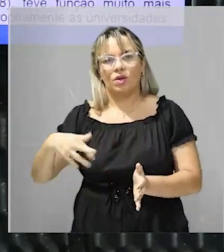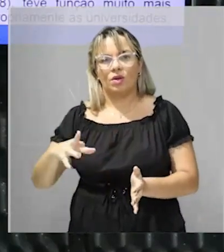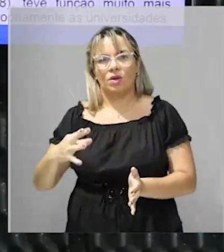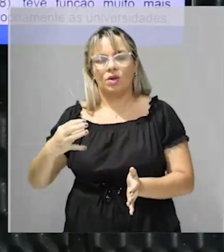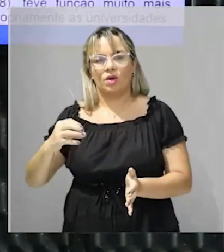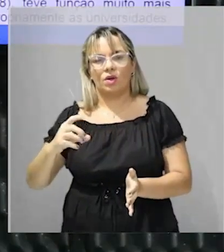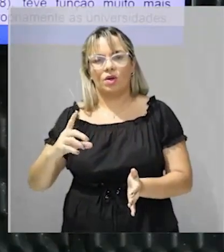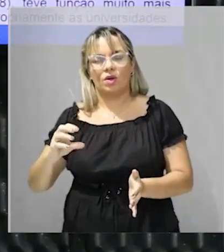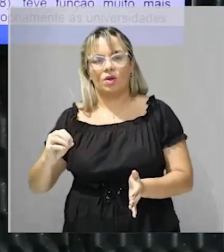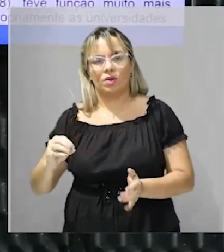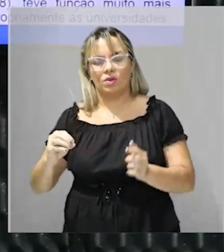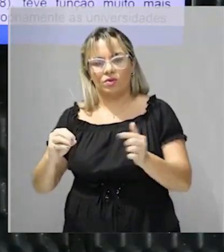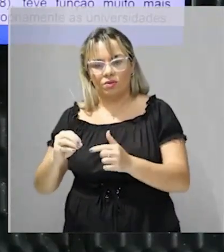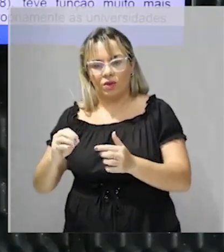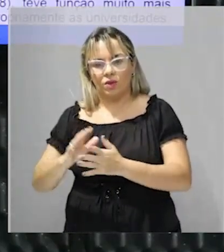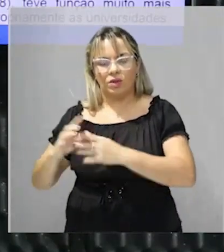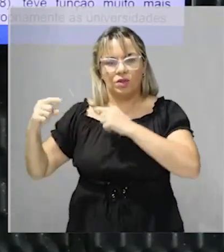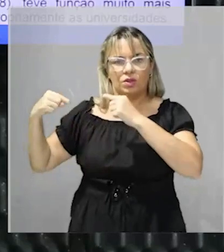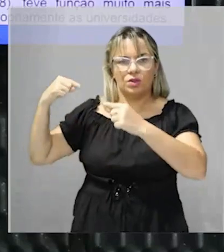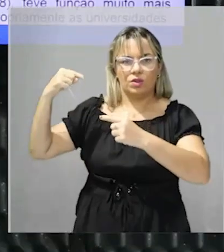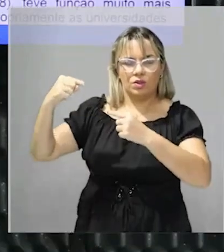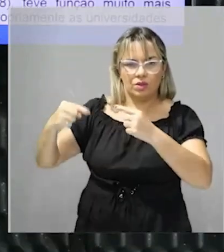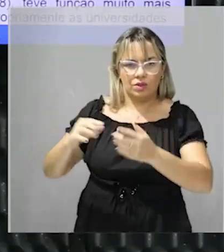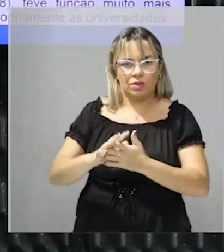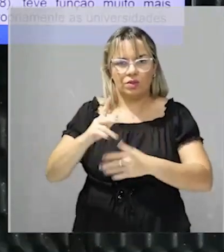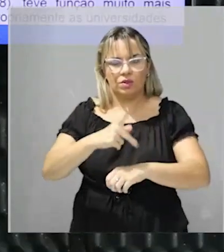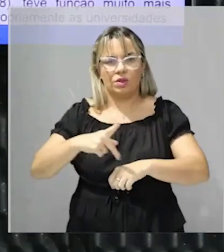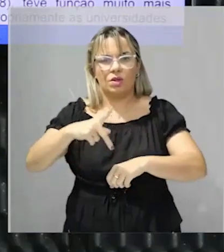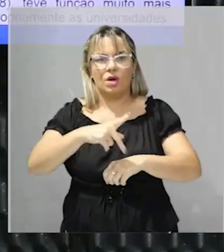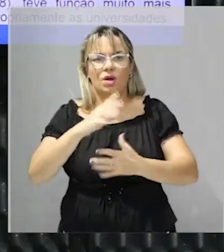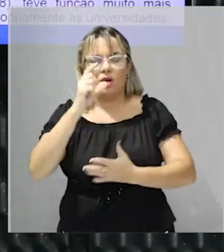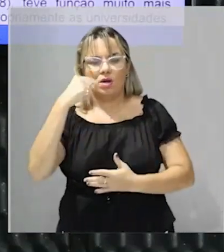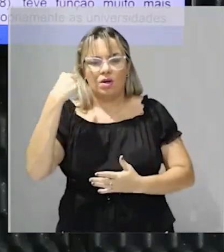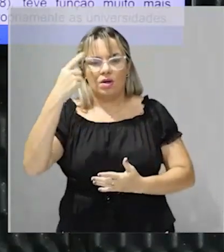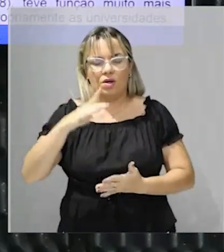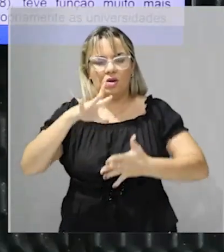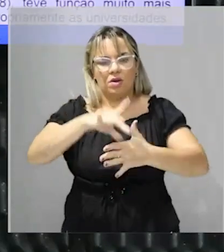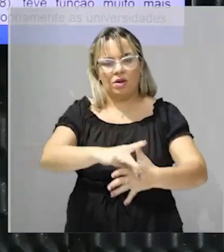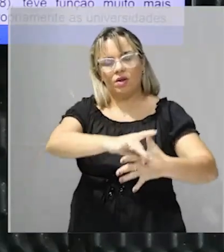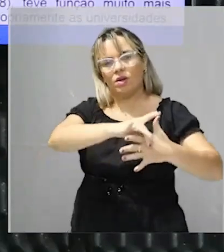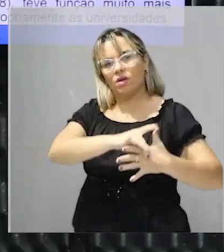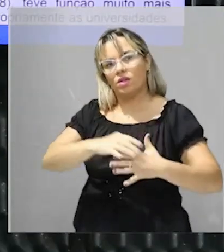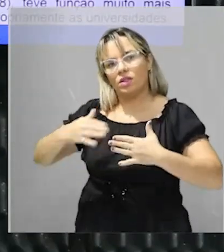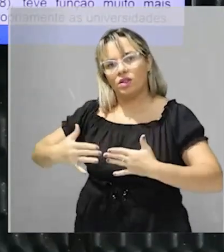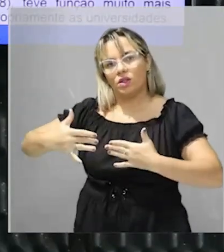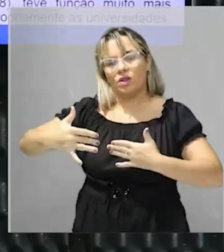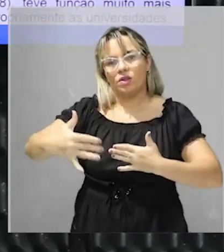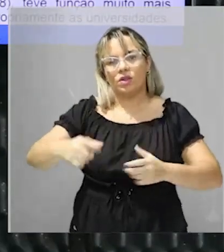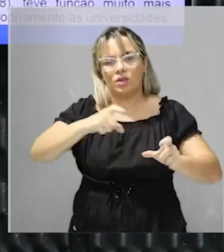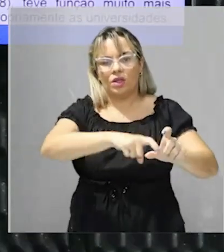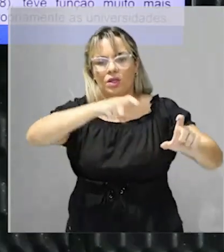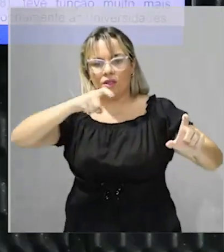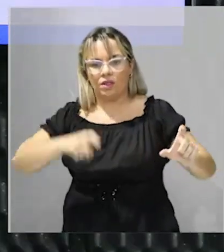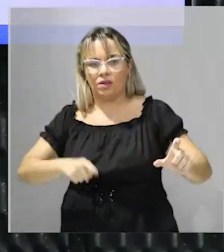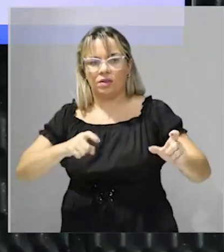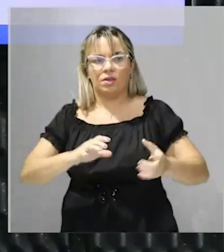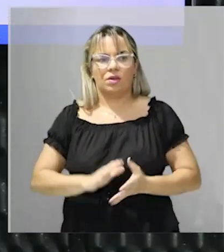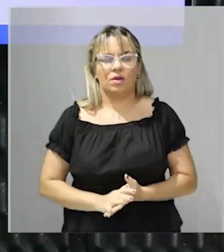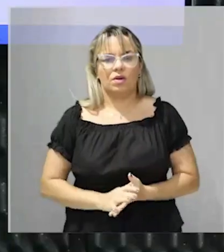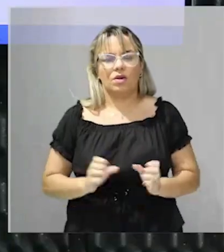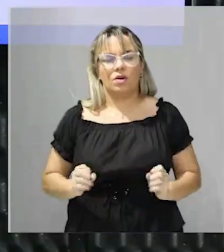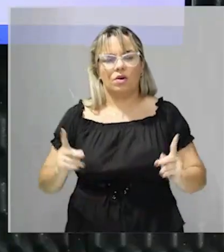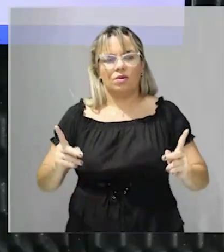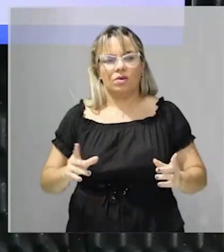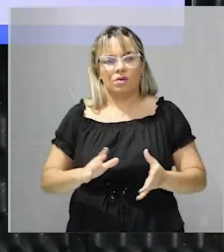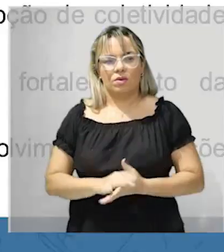que são os descendentes de espanhóis que nascem na América que vão liderar esse processo de independência ok? Beleza?